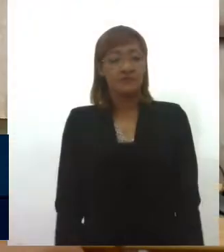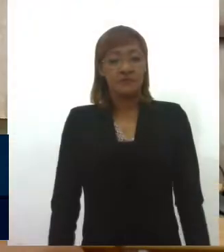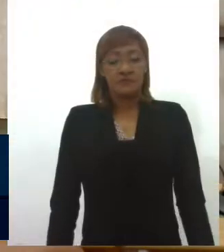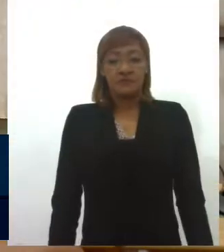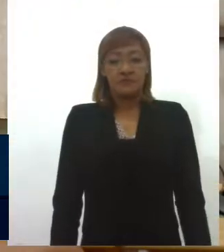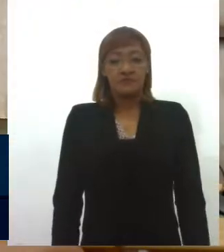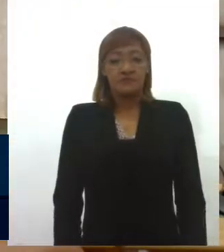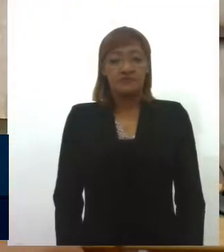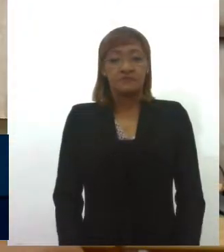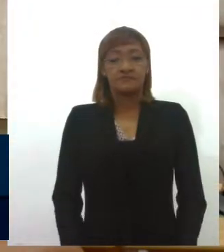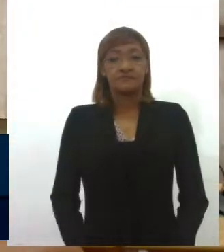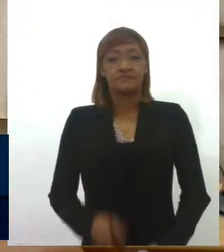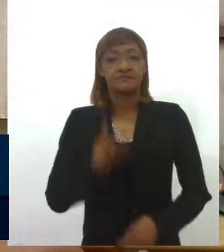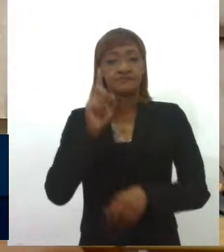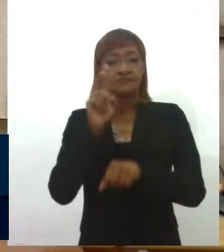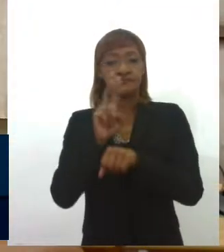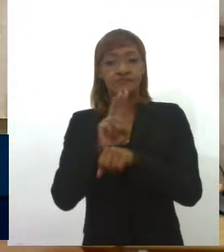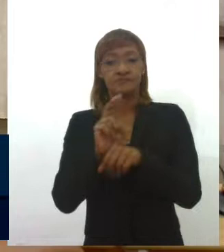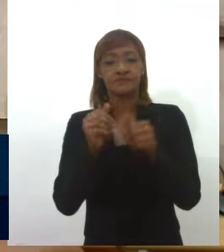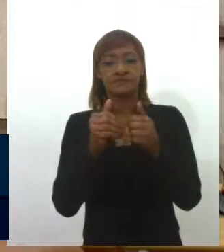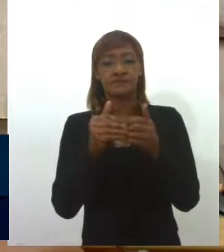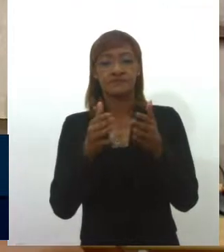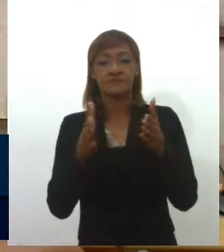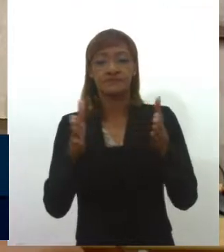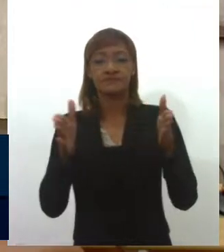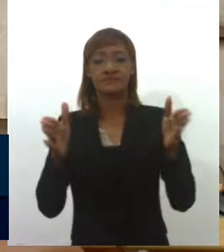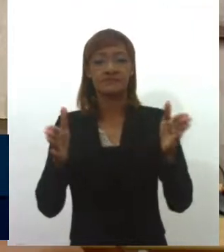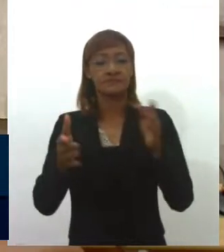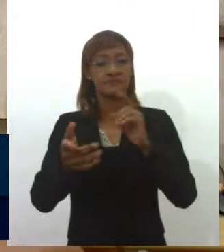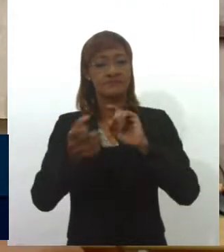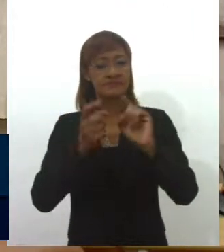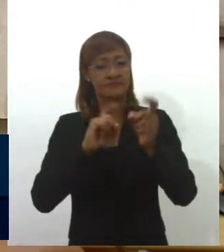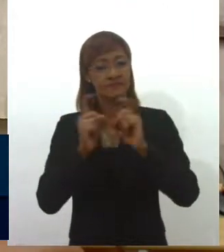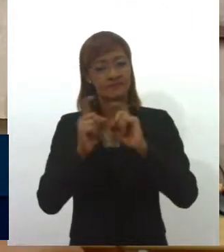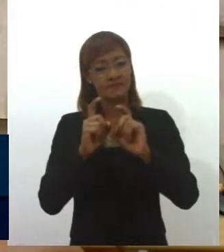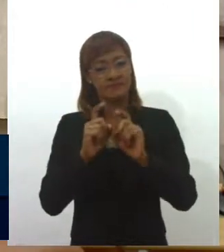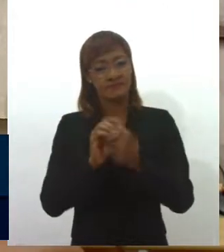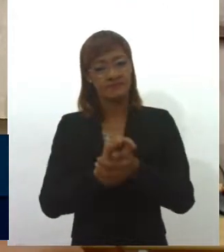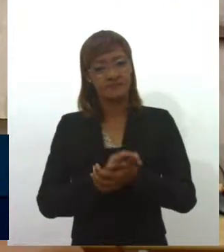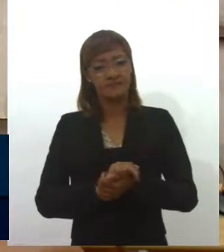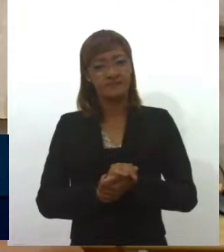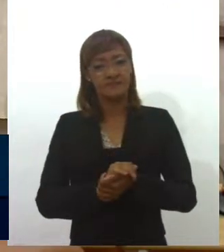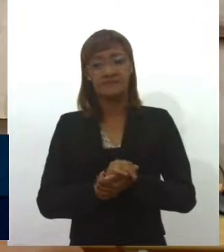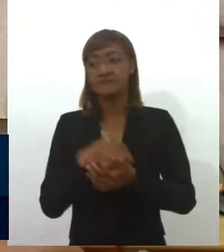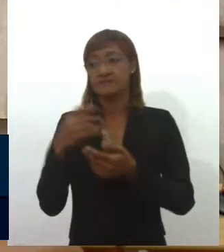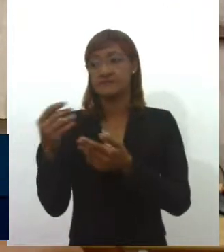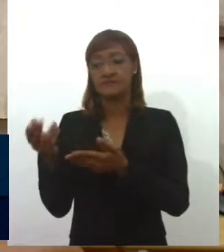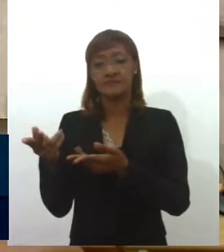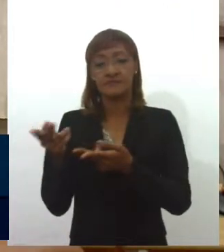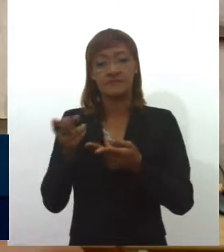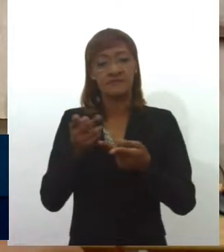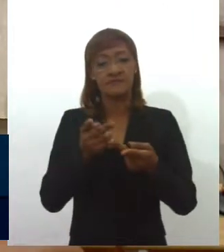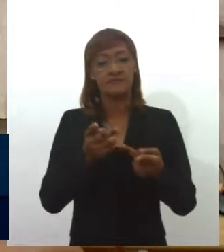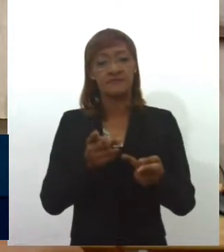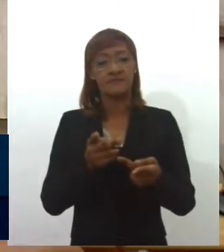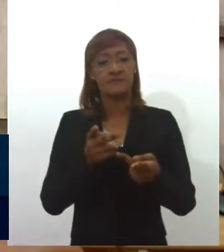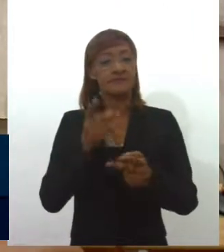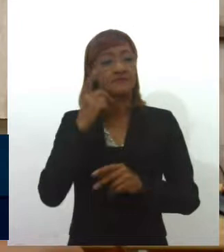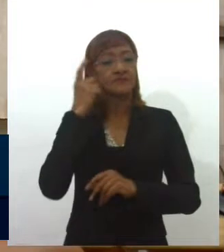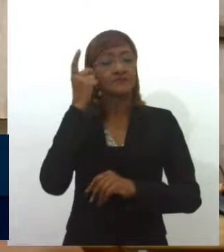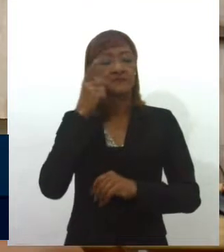Sob a proteção de Deus, declaro aberta a presente sessão. Convidando o deputado Luciano Pimentel